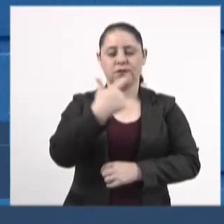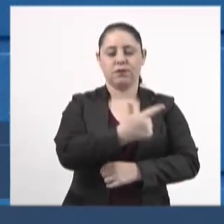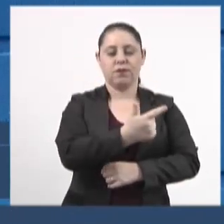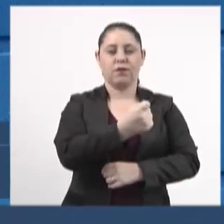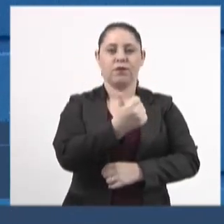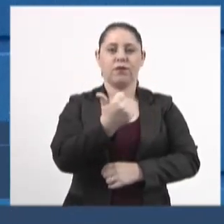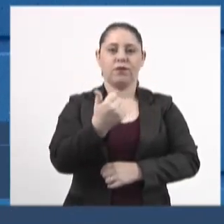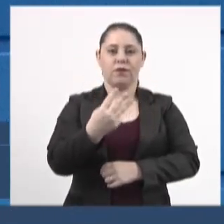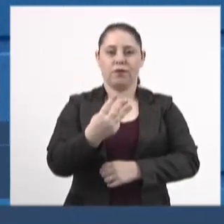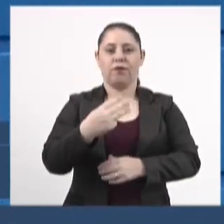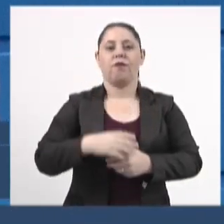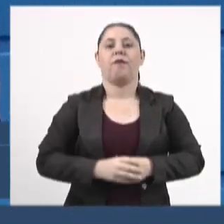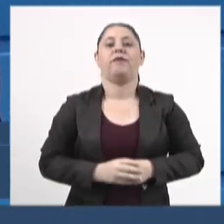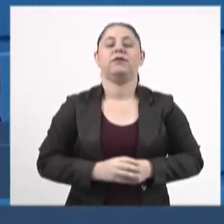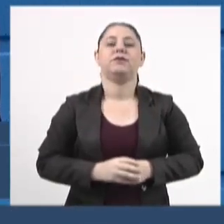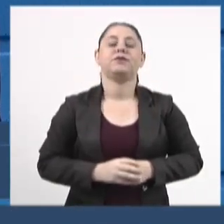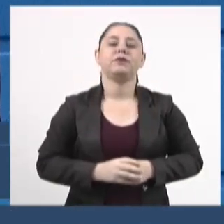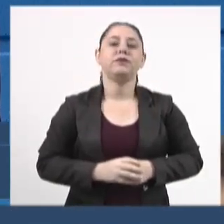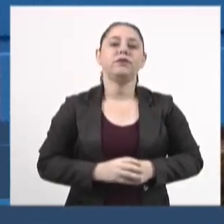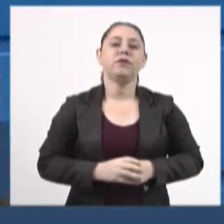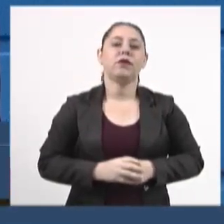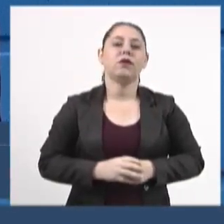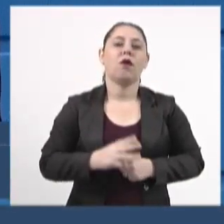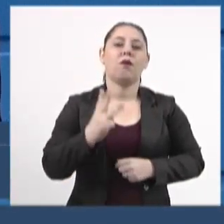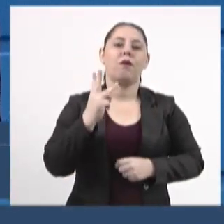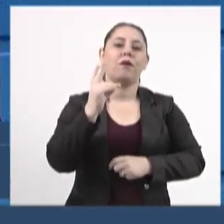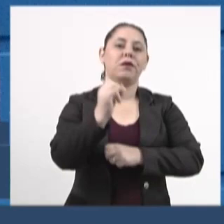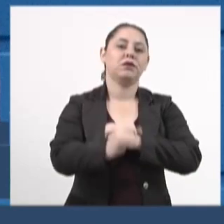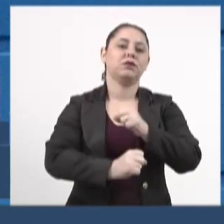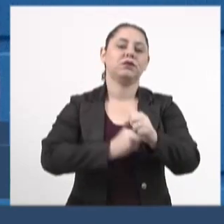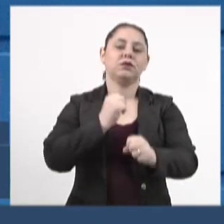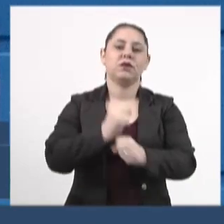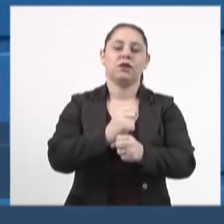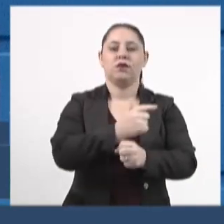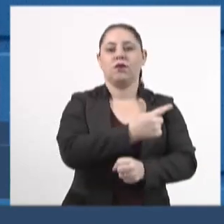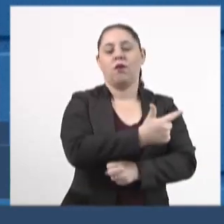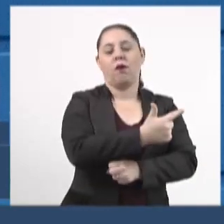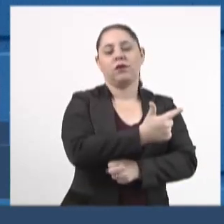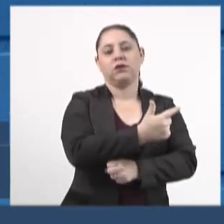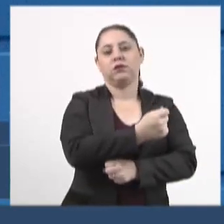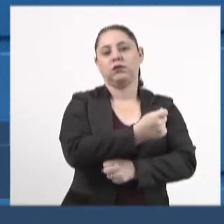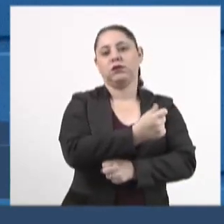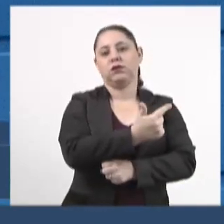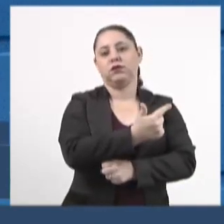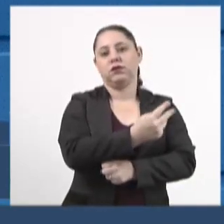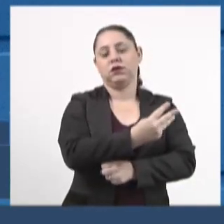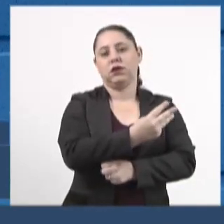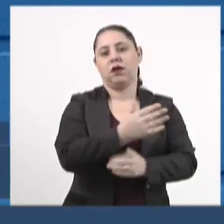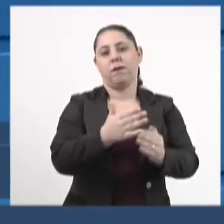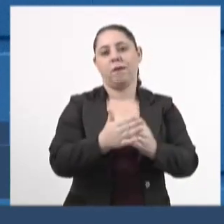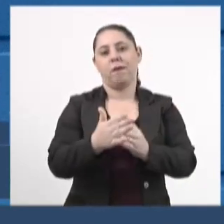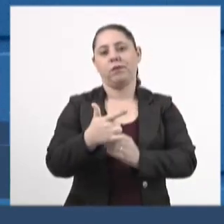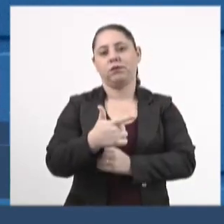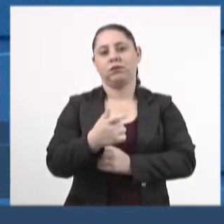2023 para o triênio 2023-2026.